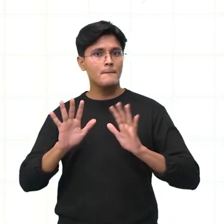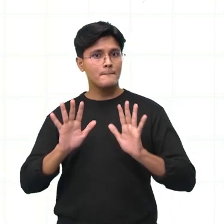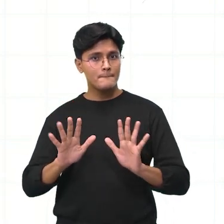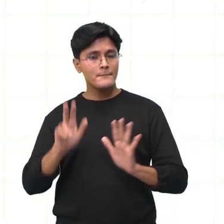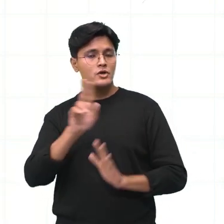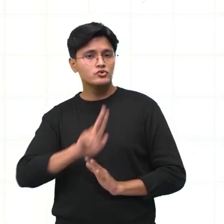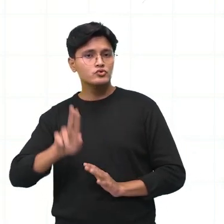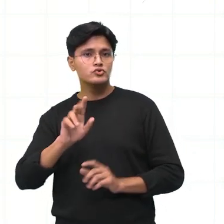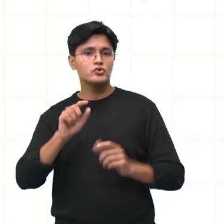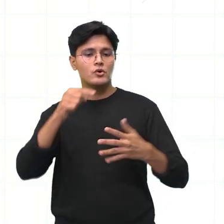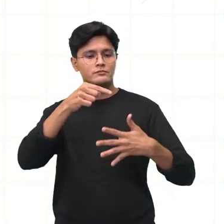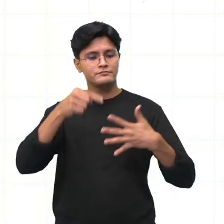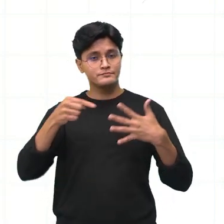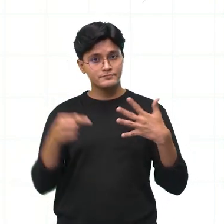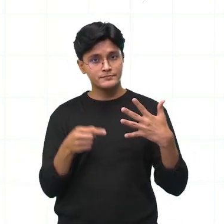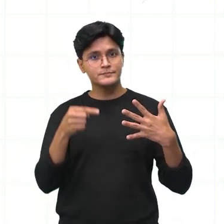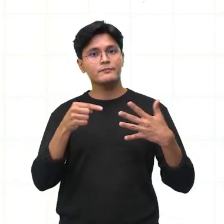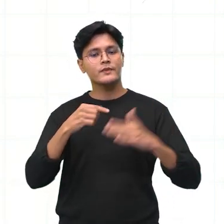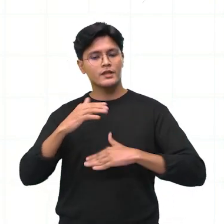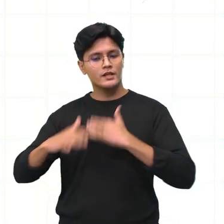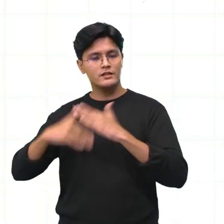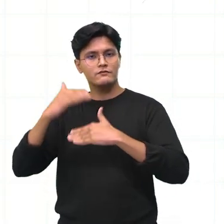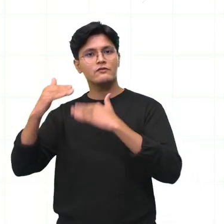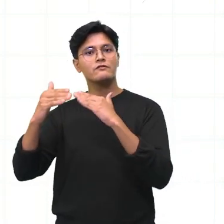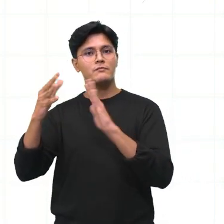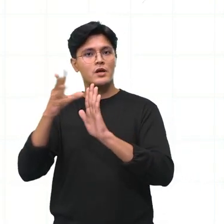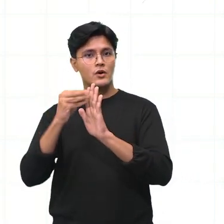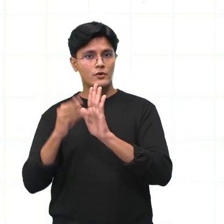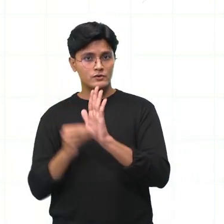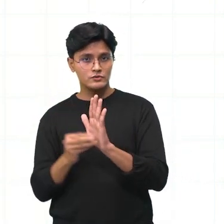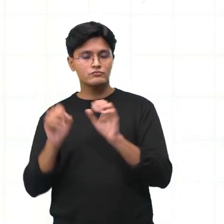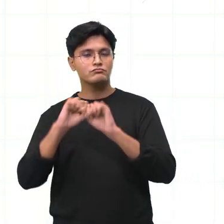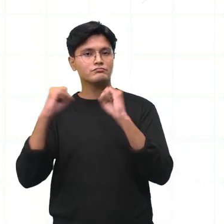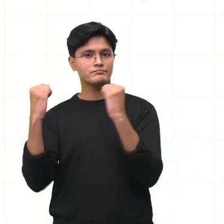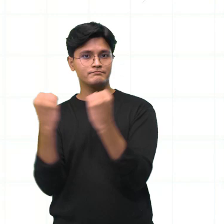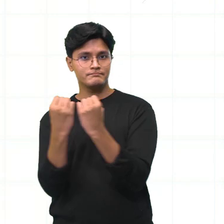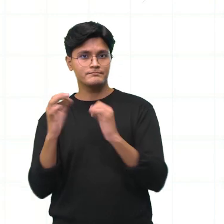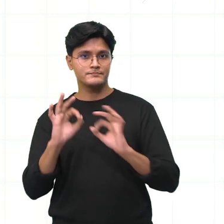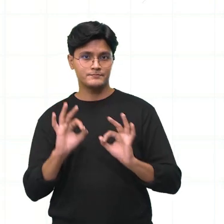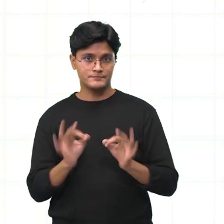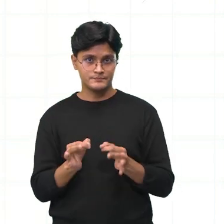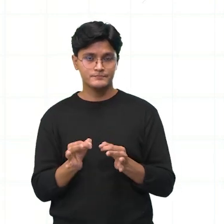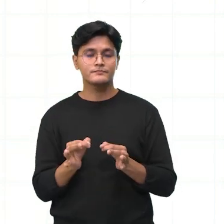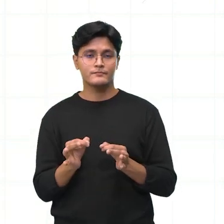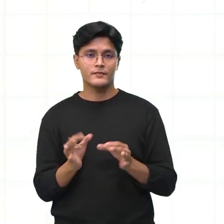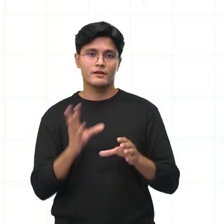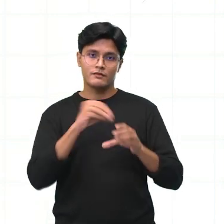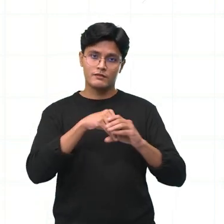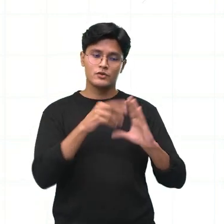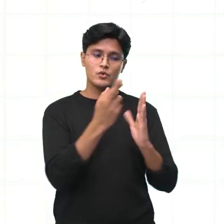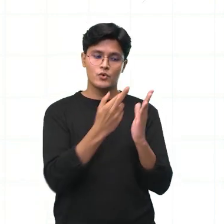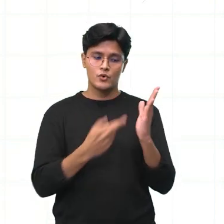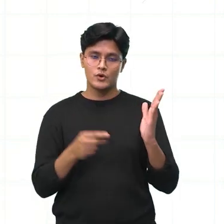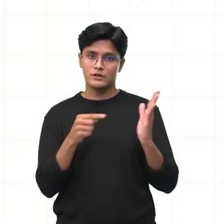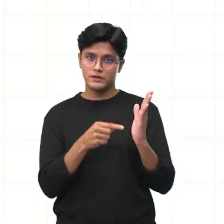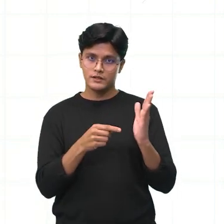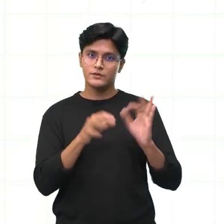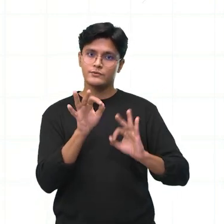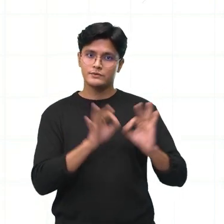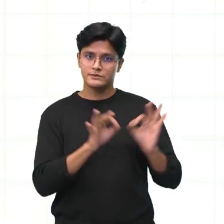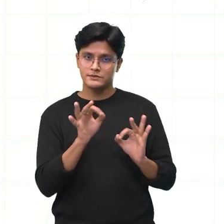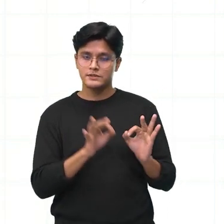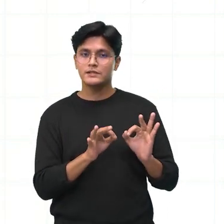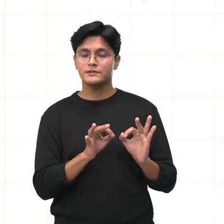esses elementos para fazer o desenvolvimento ali do nosso seminário, né, dentro desse roteiro de planejamento.